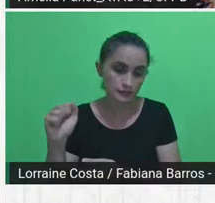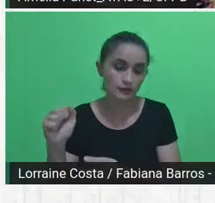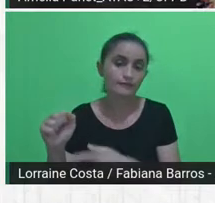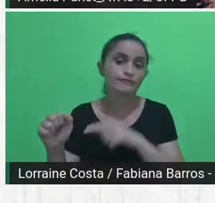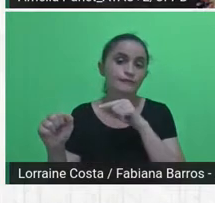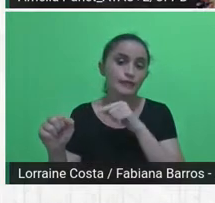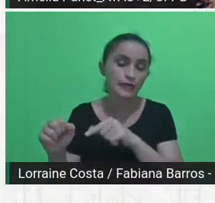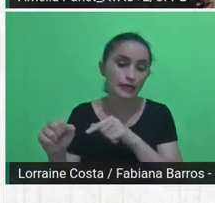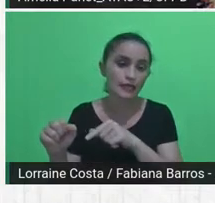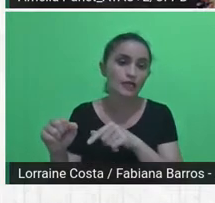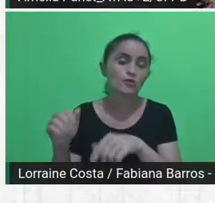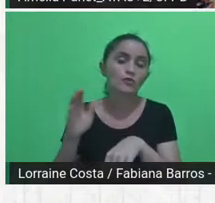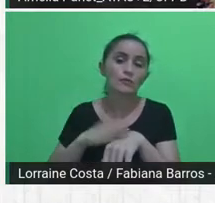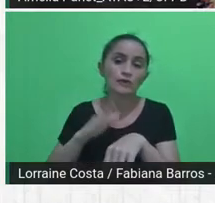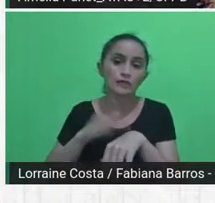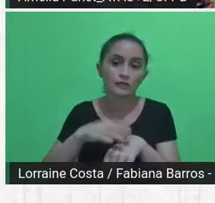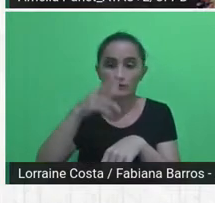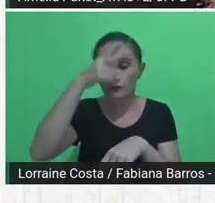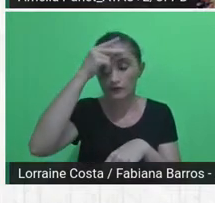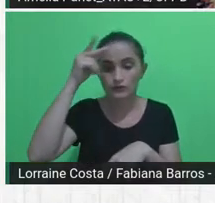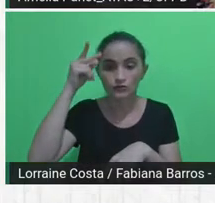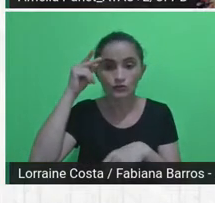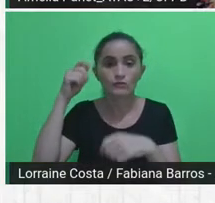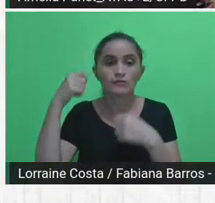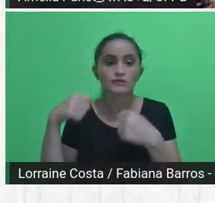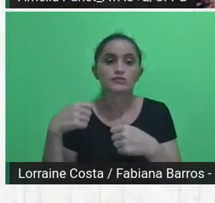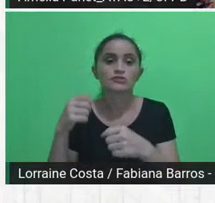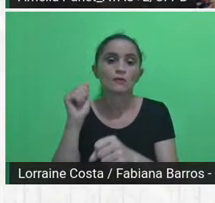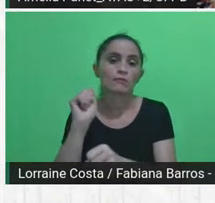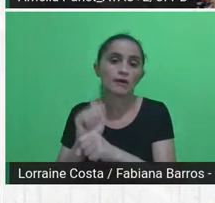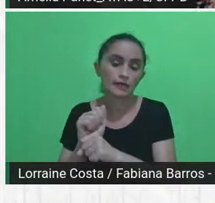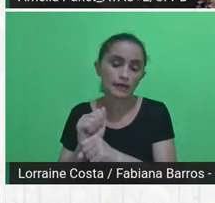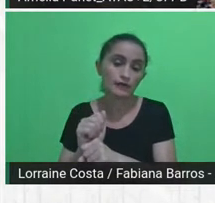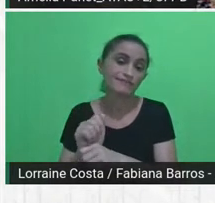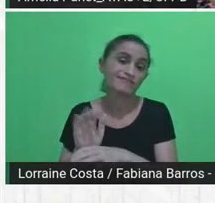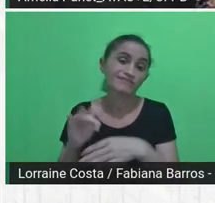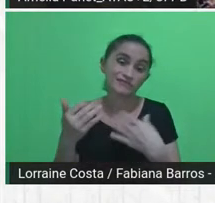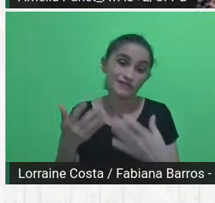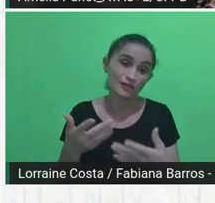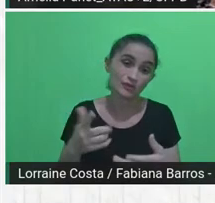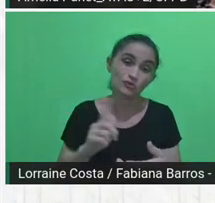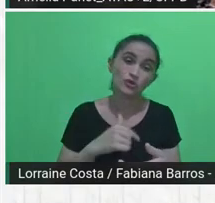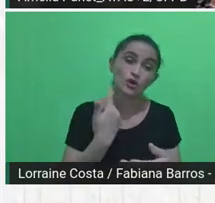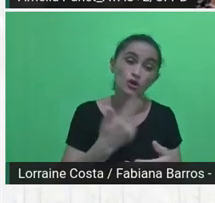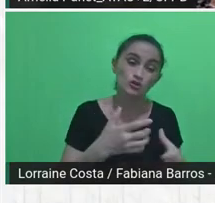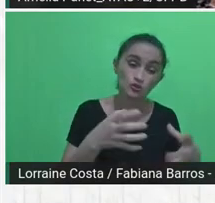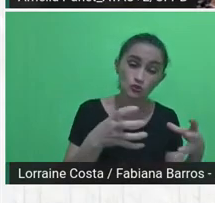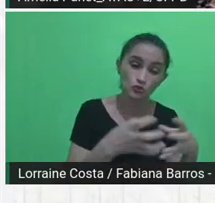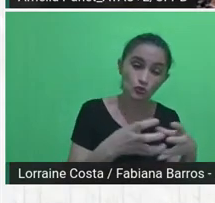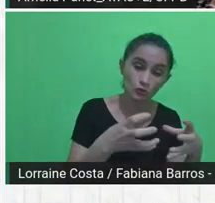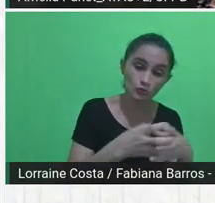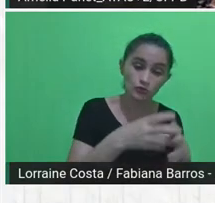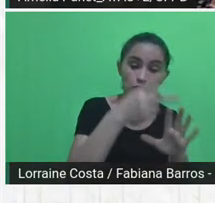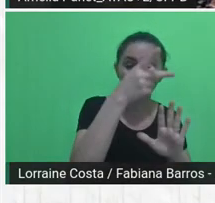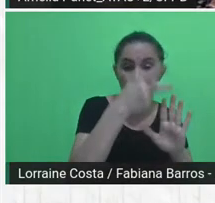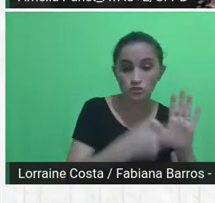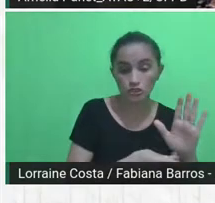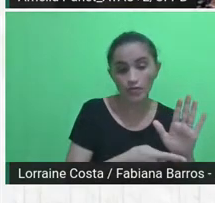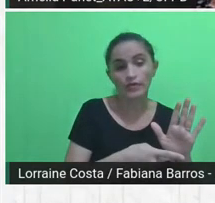não teve continuidade, e nós ficamos numa situação muito delicada, sem apoio